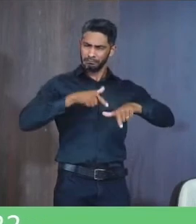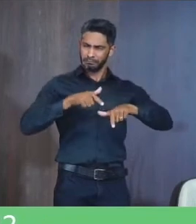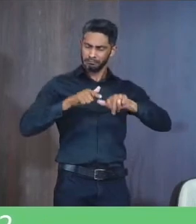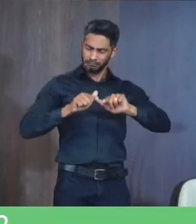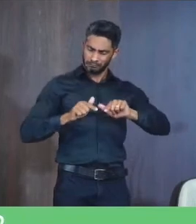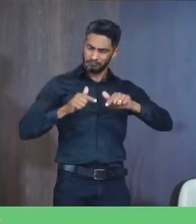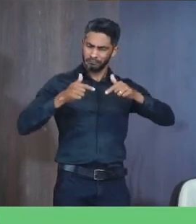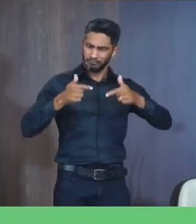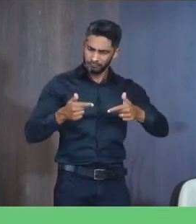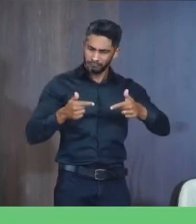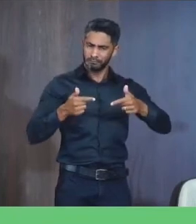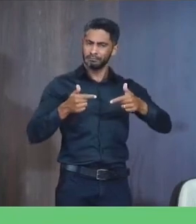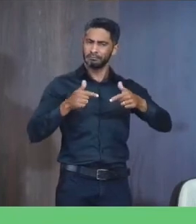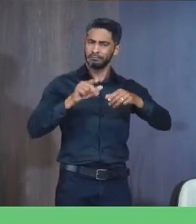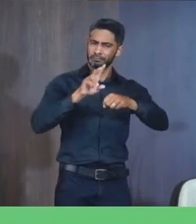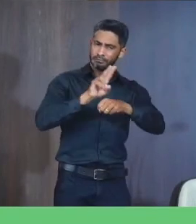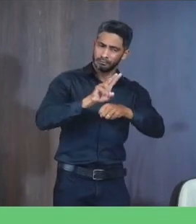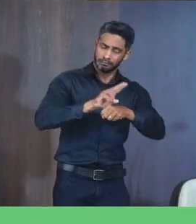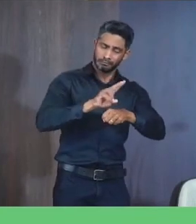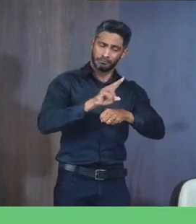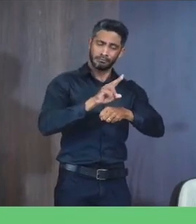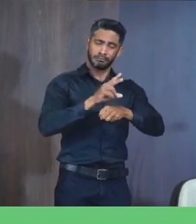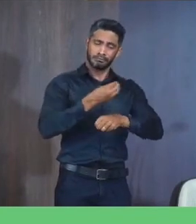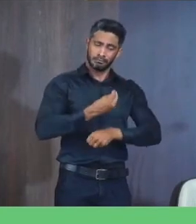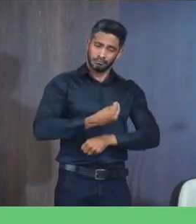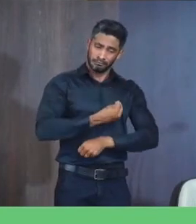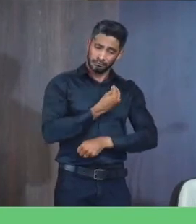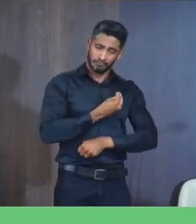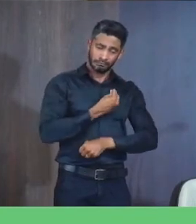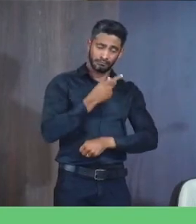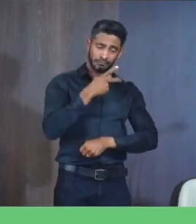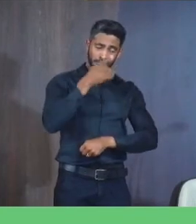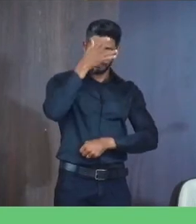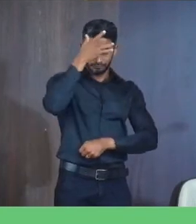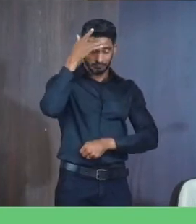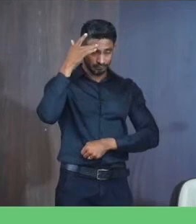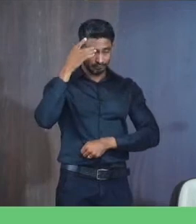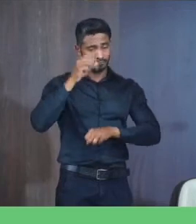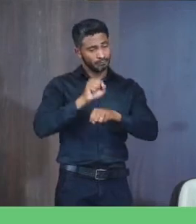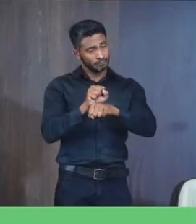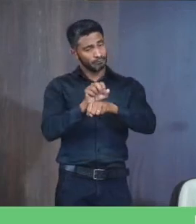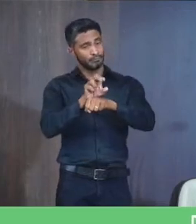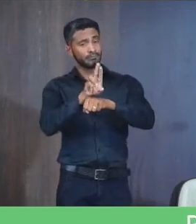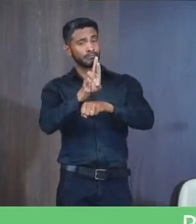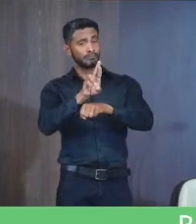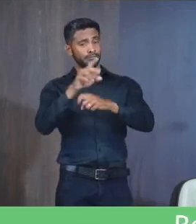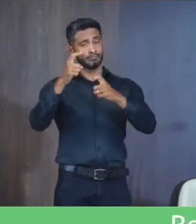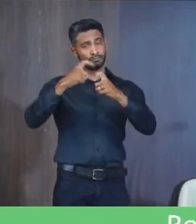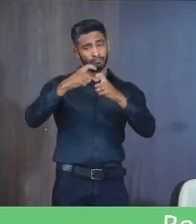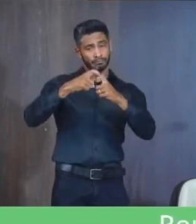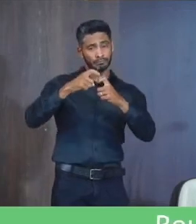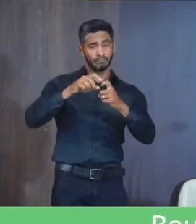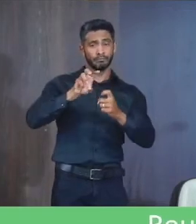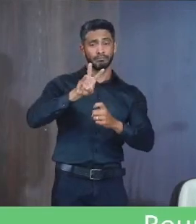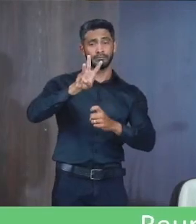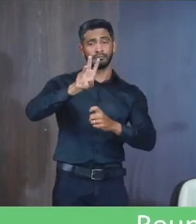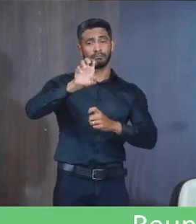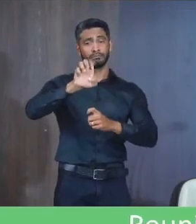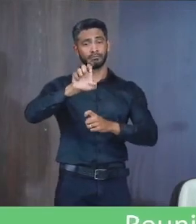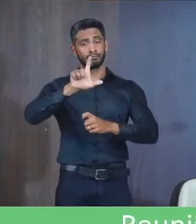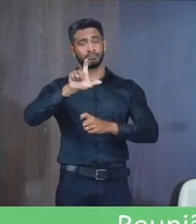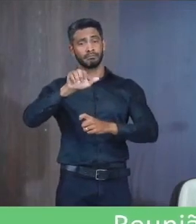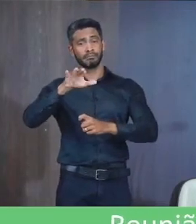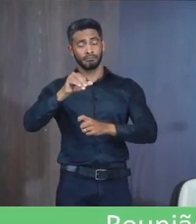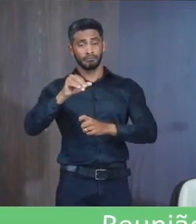Lutando Para cuidar Da vida Das pessoas Que é o doutor Welton O doutor Welton Ele assumiu O